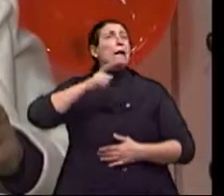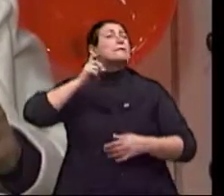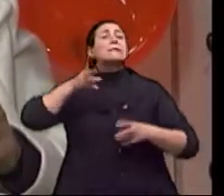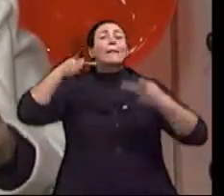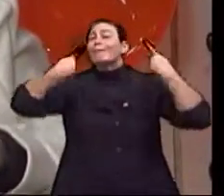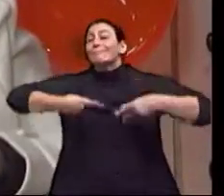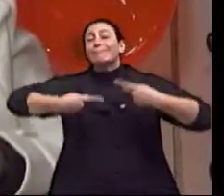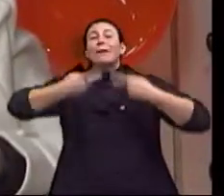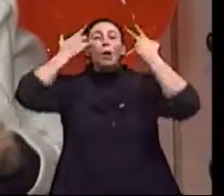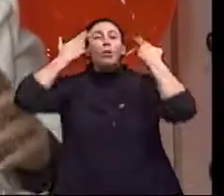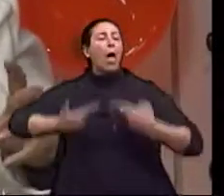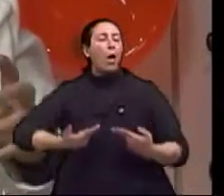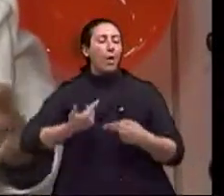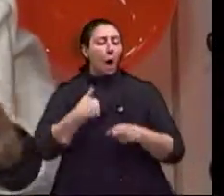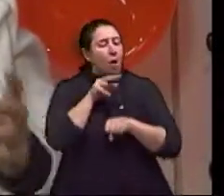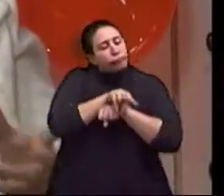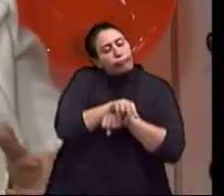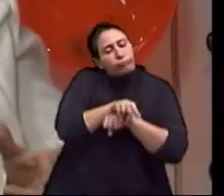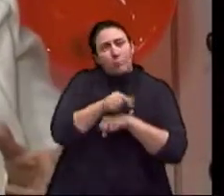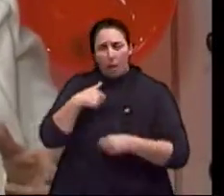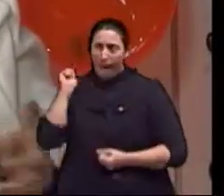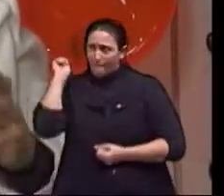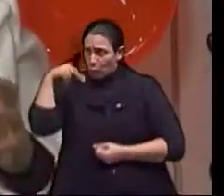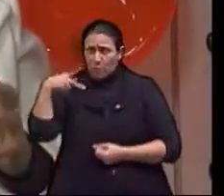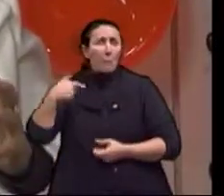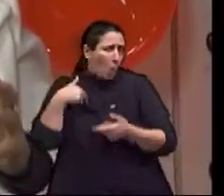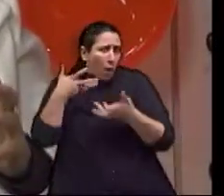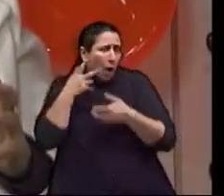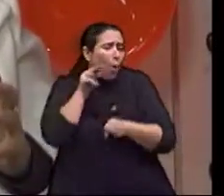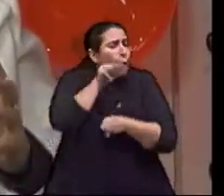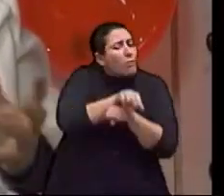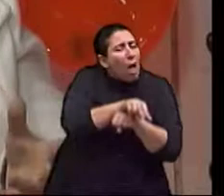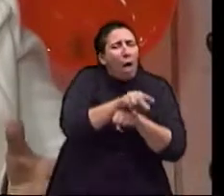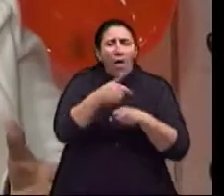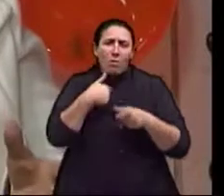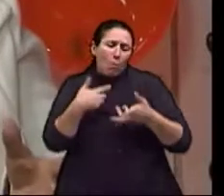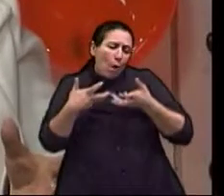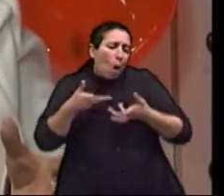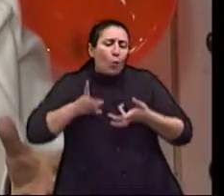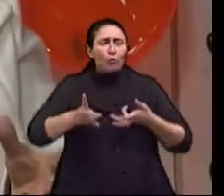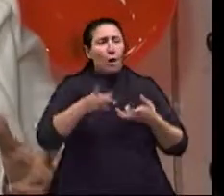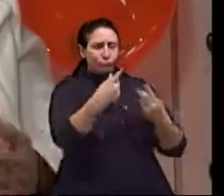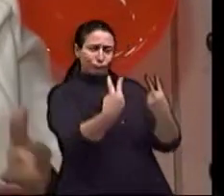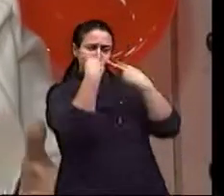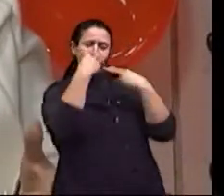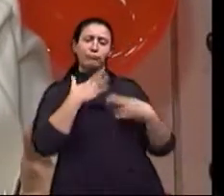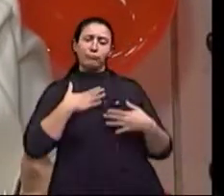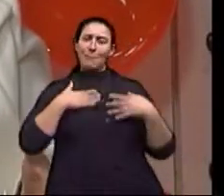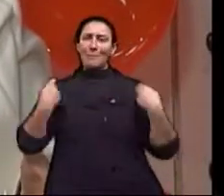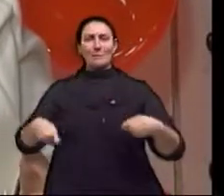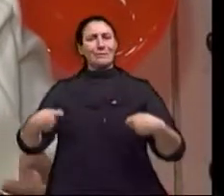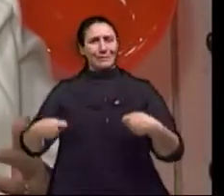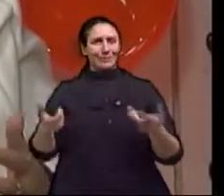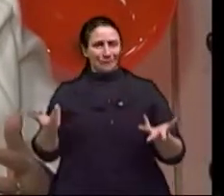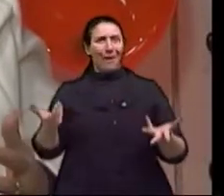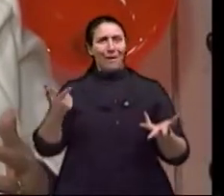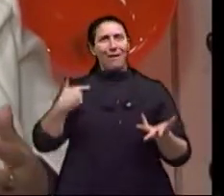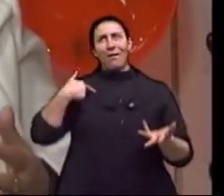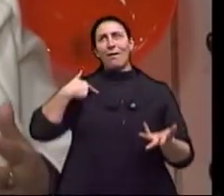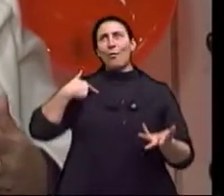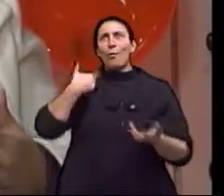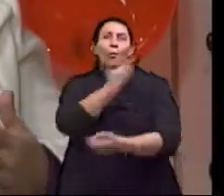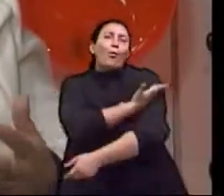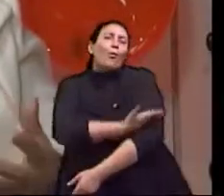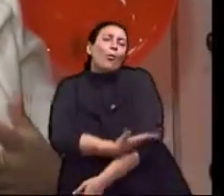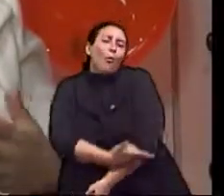sempre, mesmo aposentada, ela tem uma continuidade, que é seu projeto existencial, né? Seu sentido de existir. Eu vou